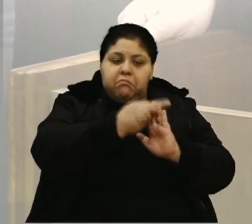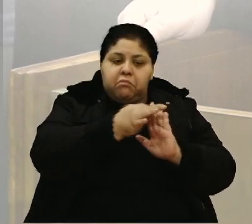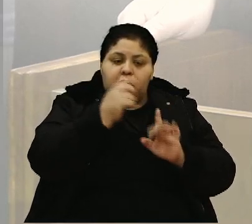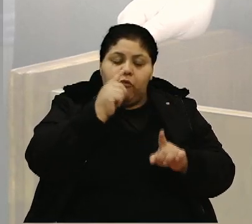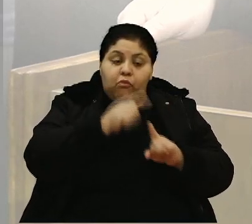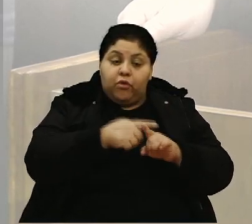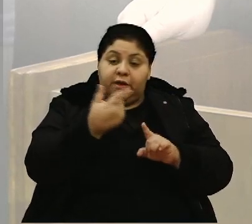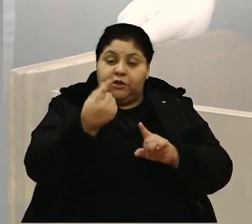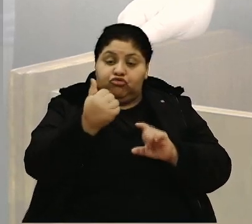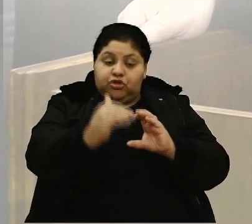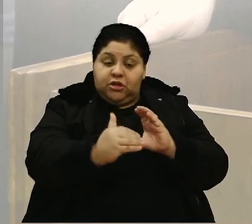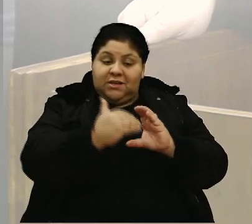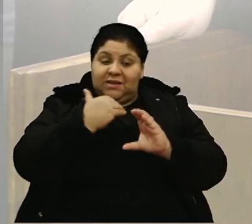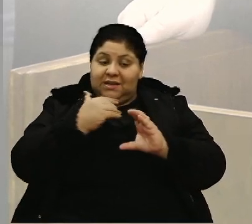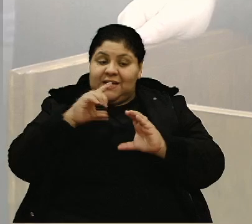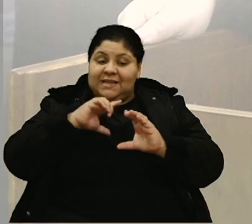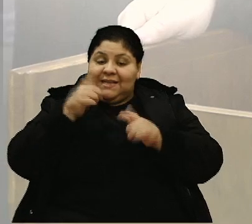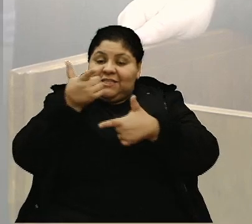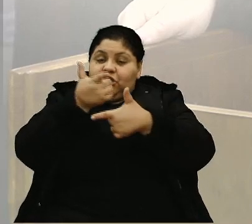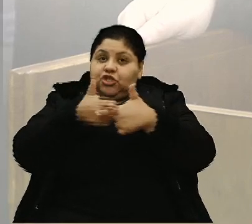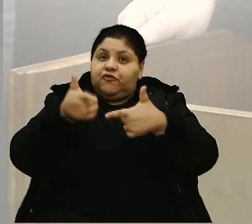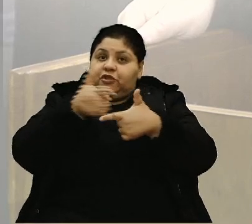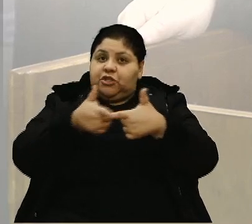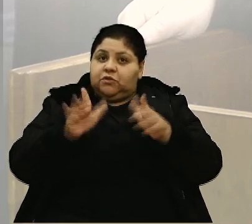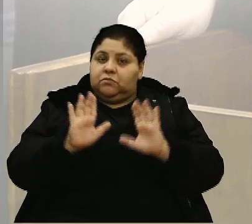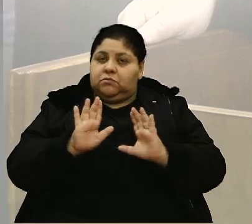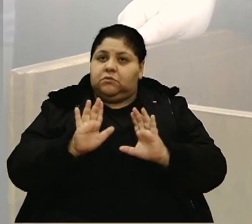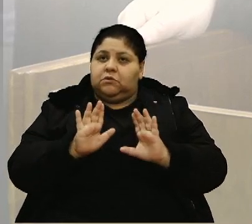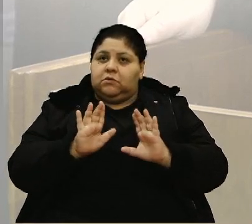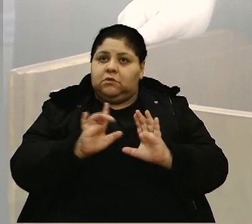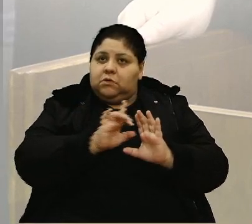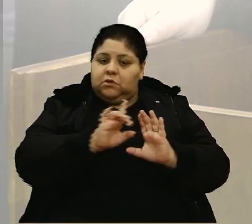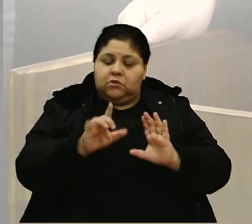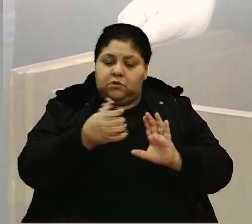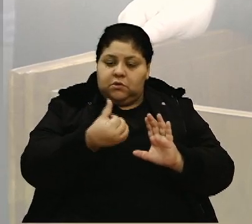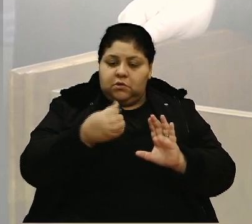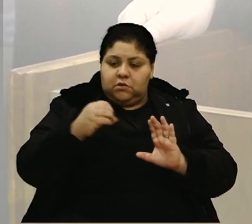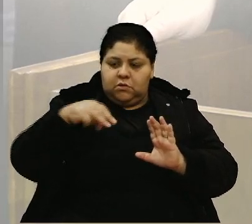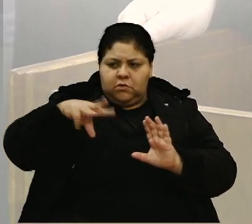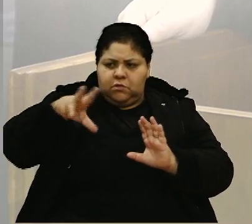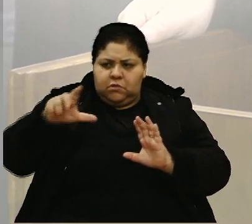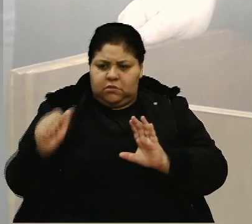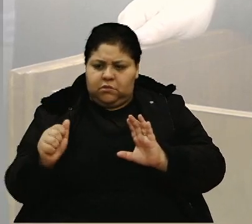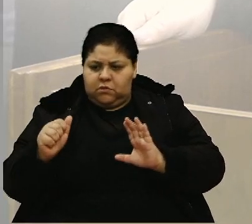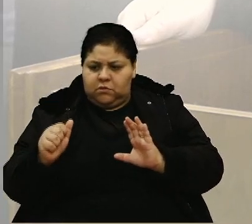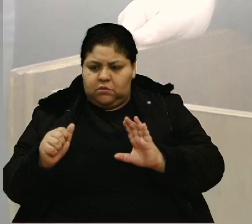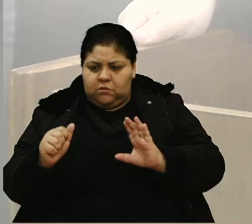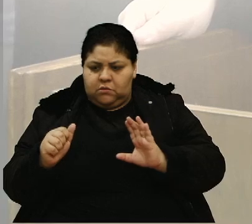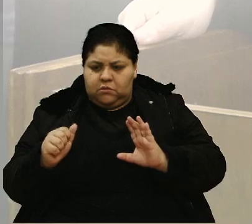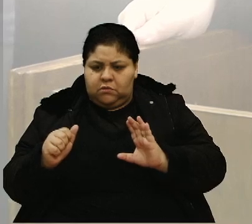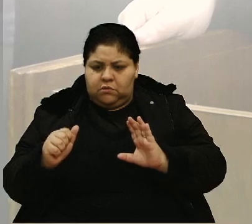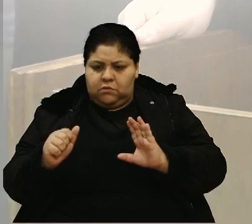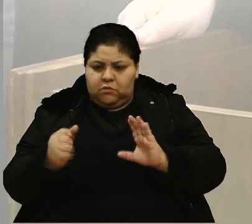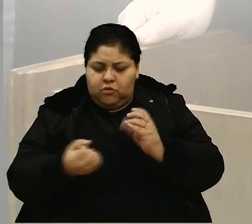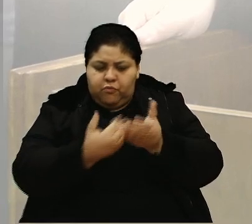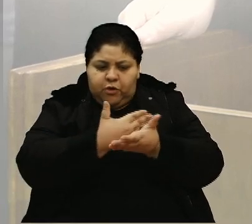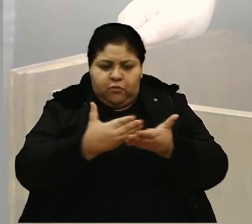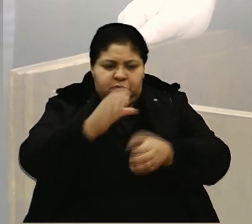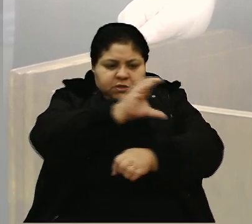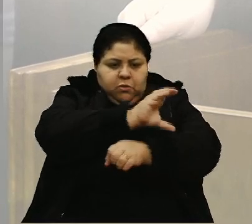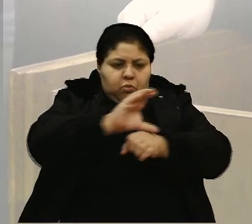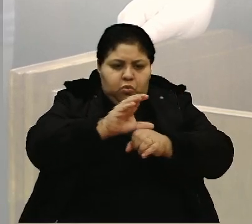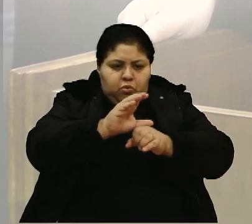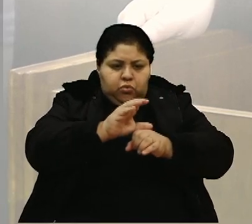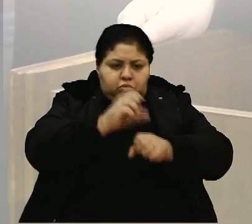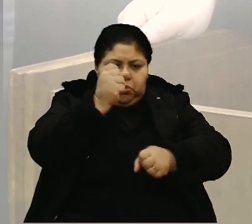dinheiro vem, tem que ser repartido. Então, assim, não é os 60 milhões simplesmente para colocar os cursos, ou para construir a Universidade,